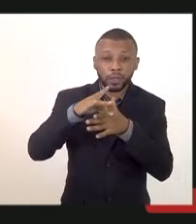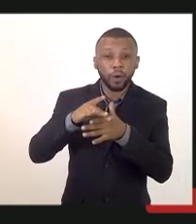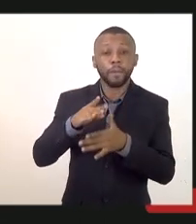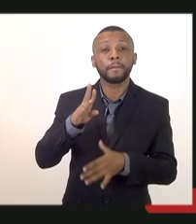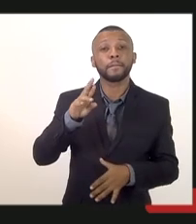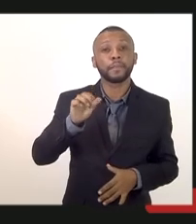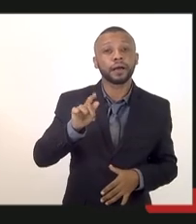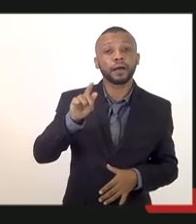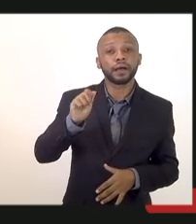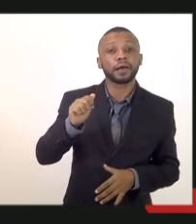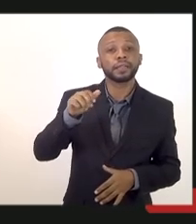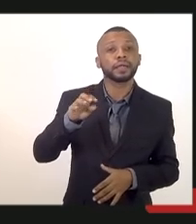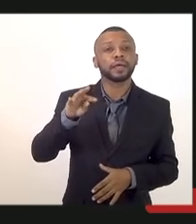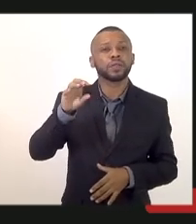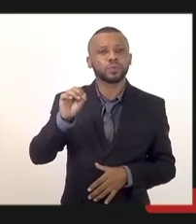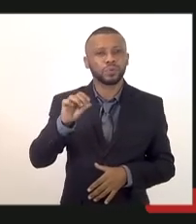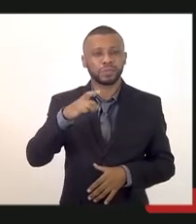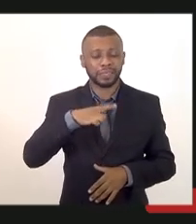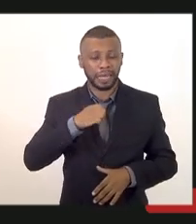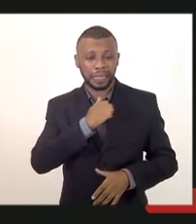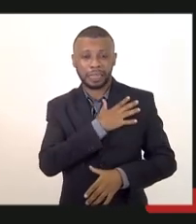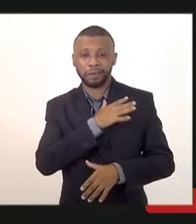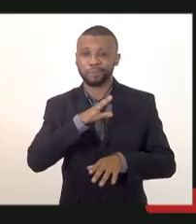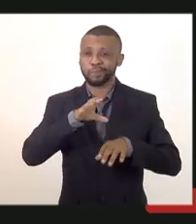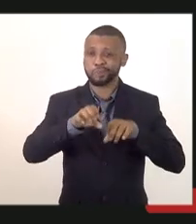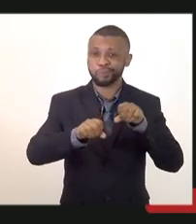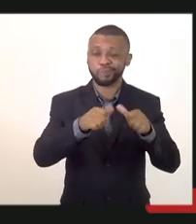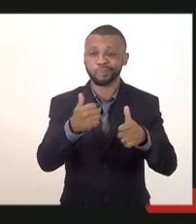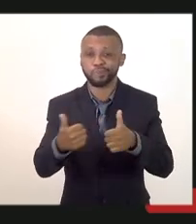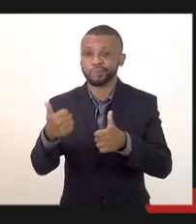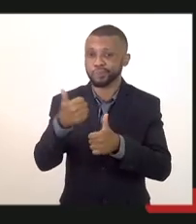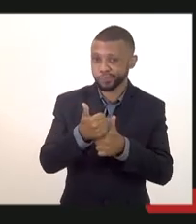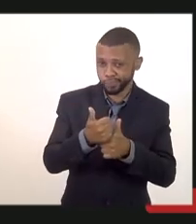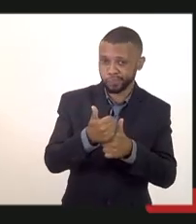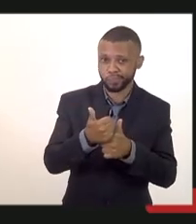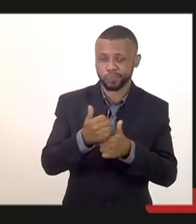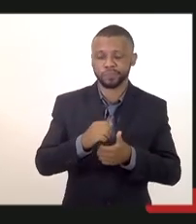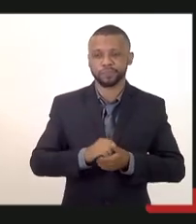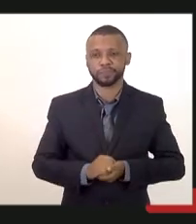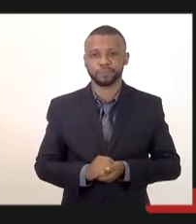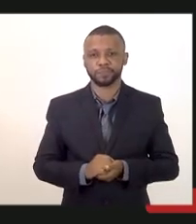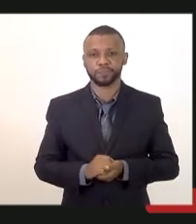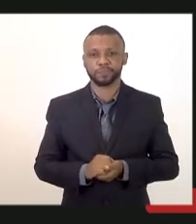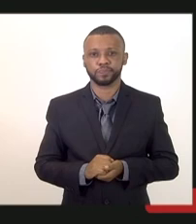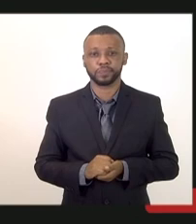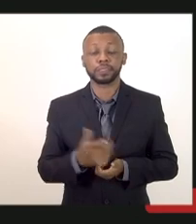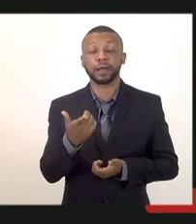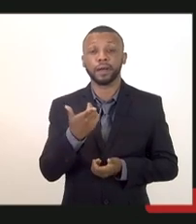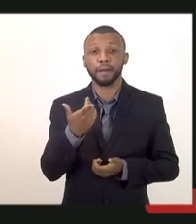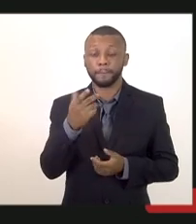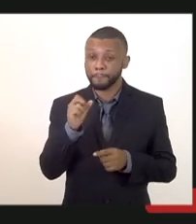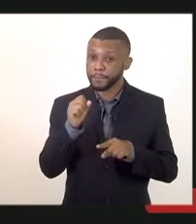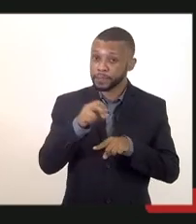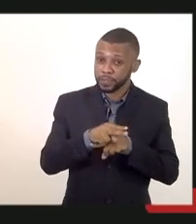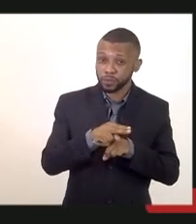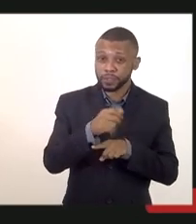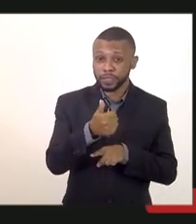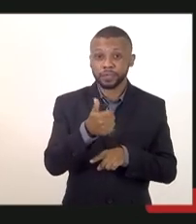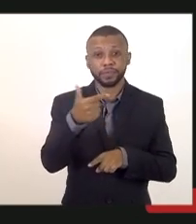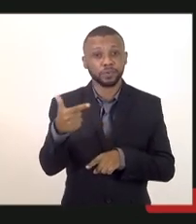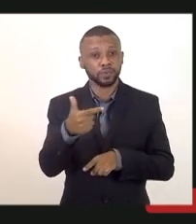na qual foram convocadas os candidatos preenchendo 122 vagas faltando essas